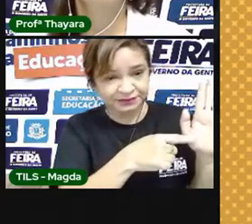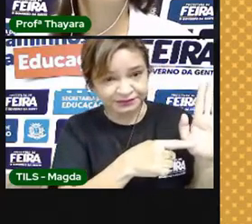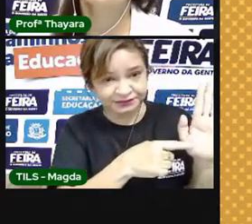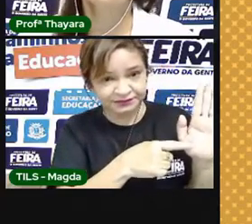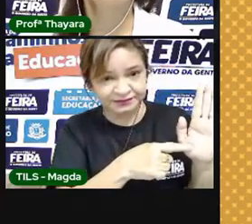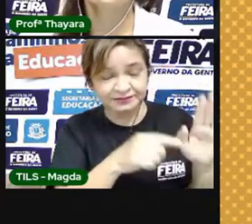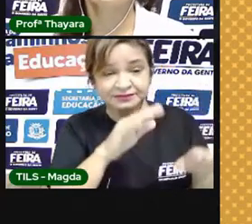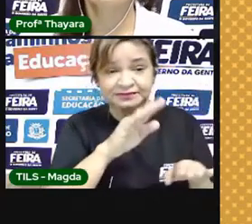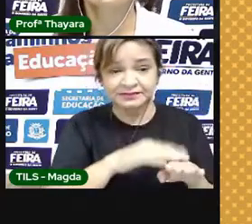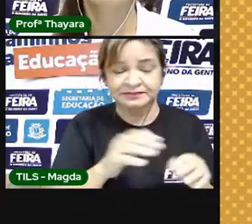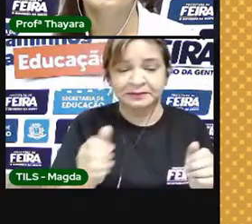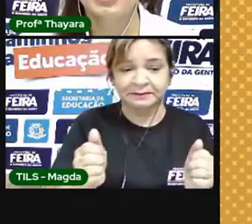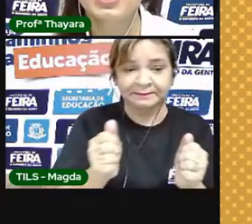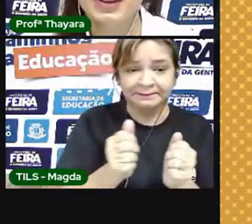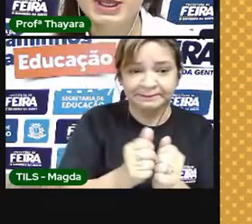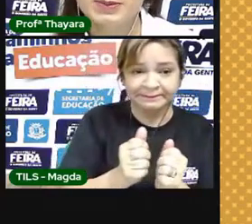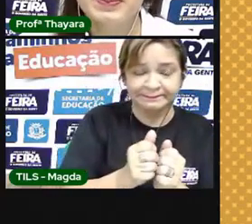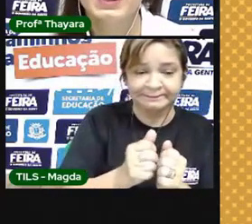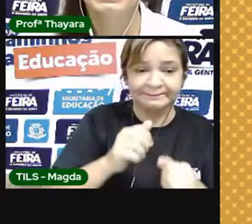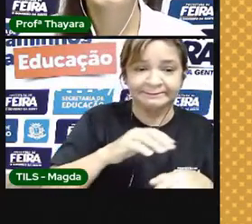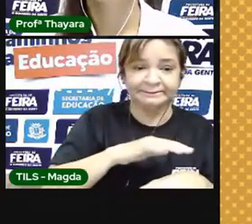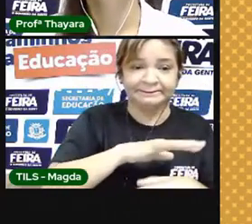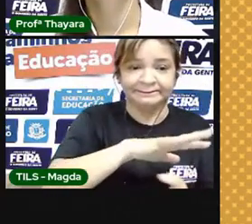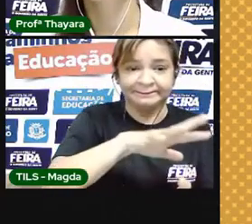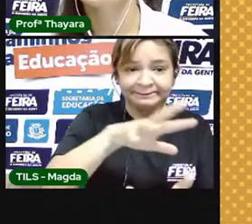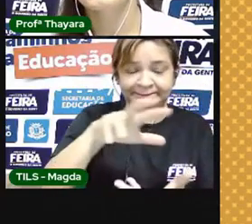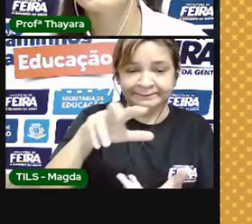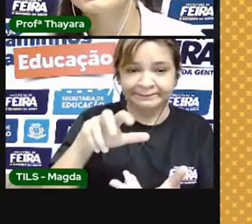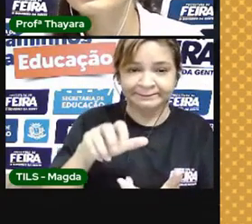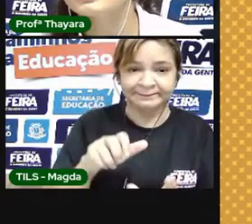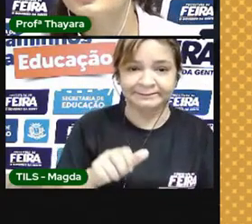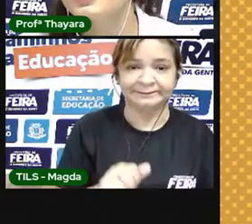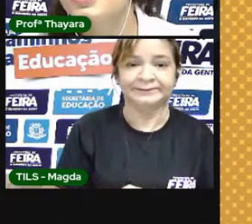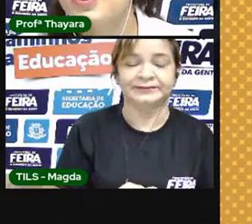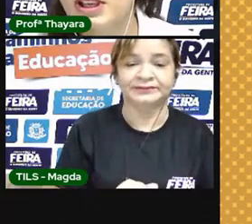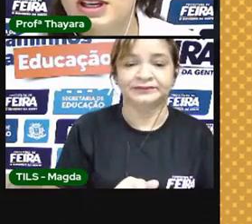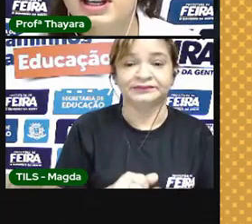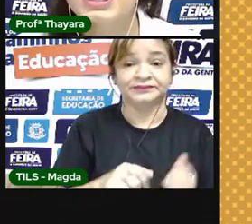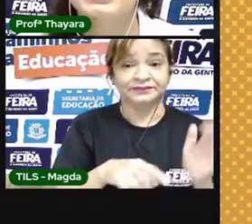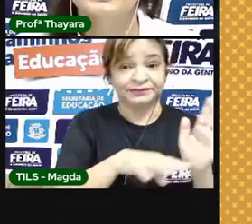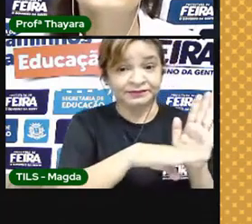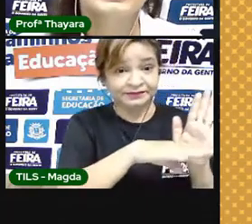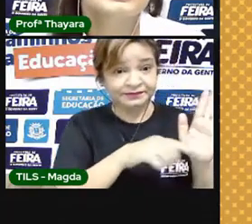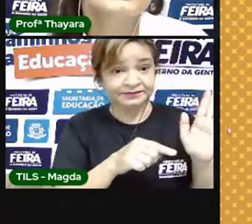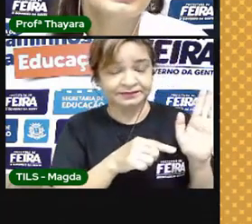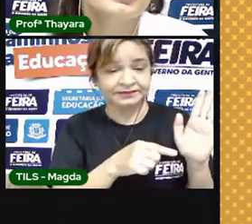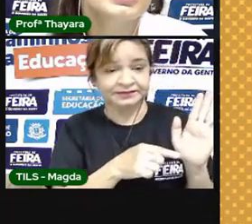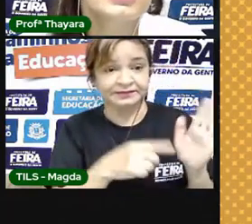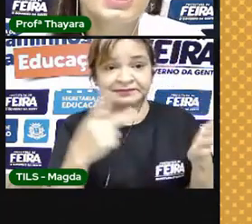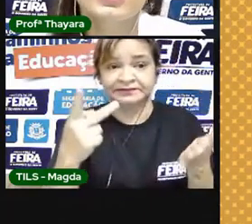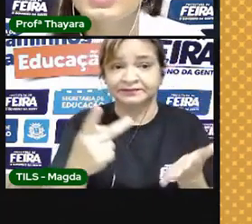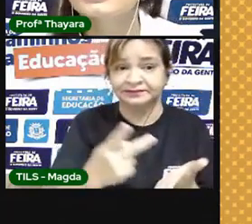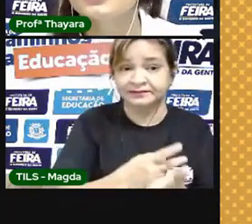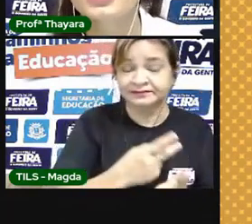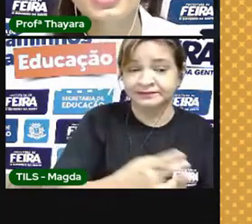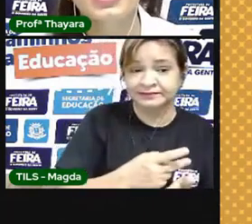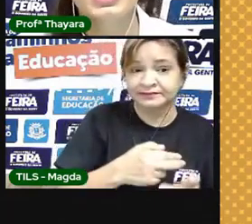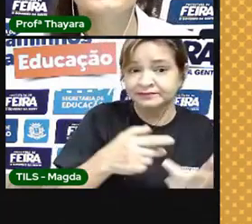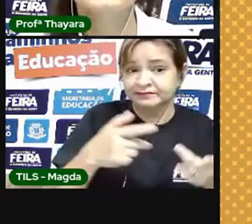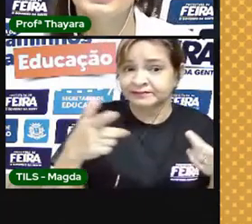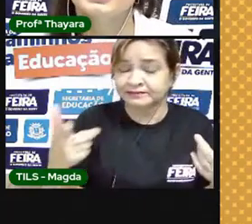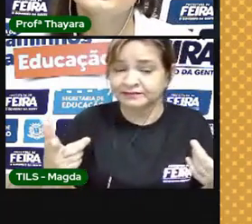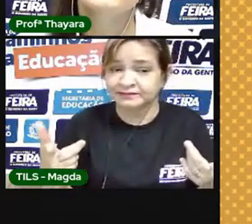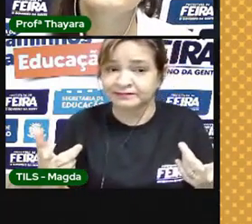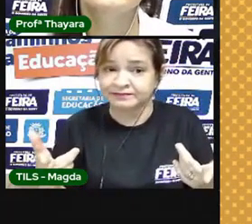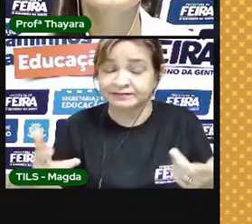é mais próxima da Terra, que é a troposfera. Então, é aqui na troposfera que acontecem os fenômenos naturais, como eu já